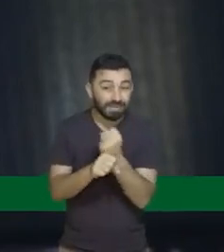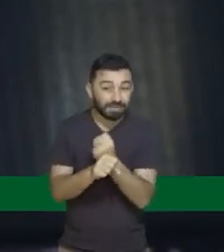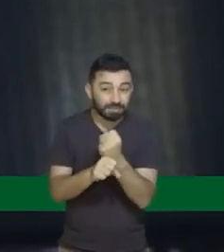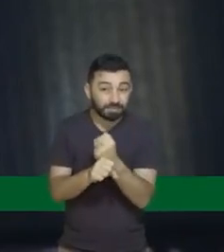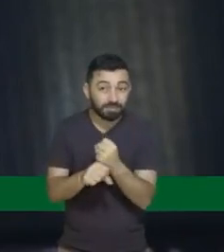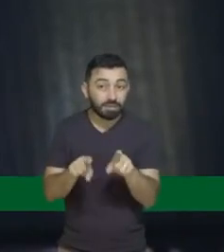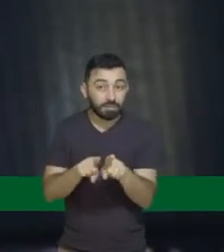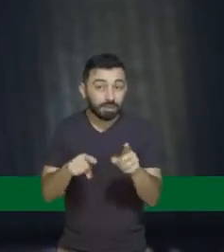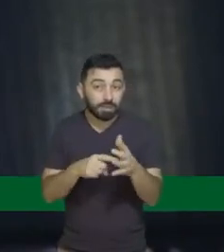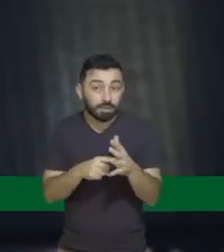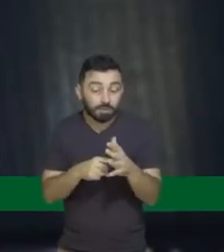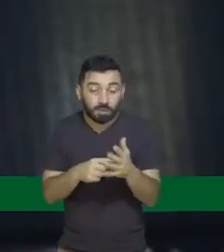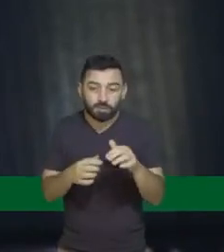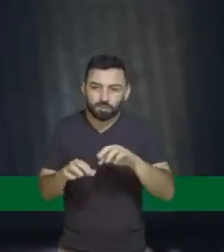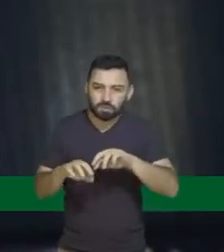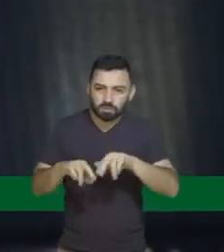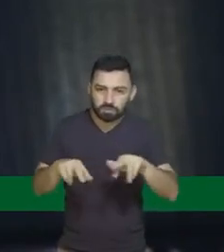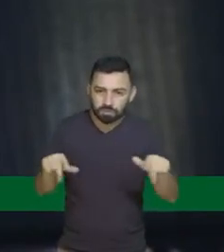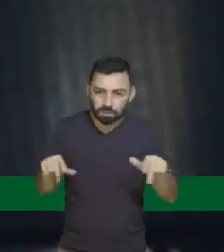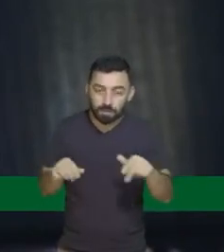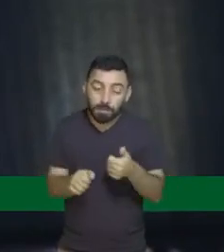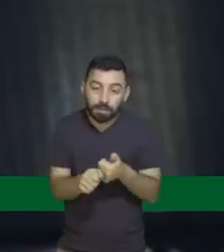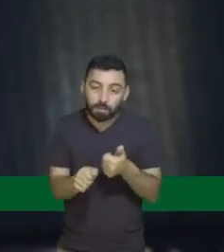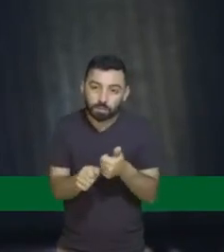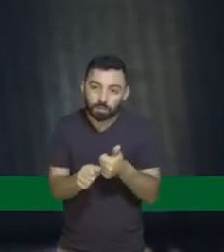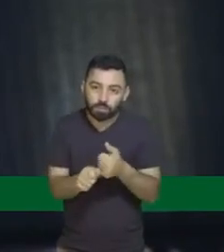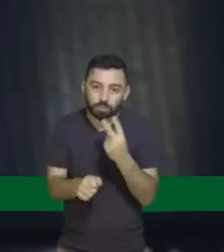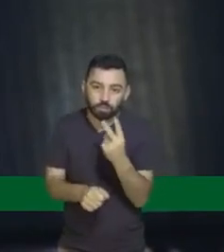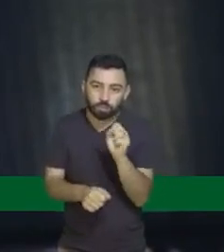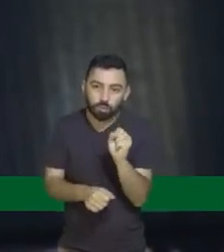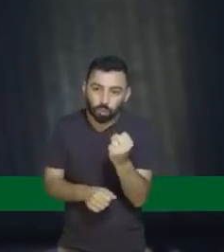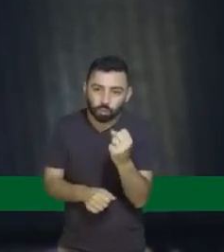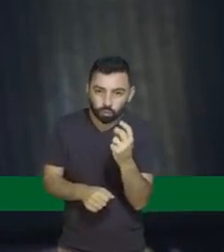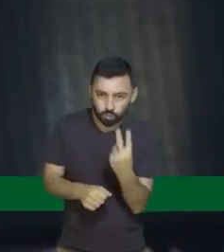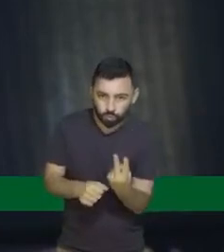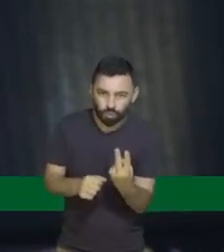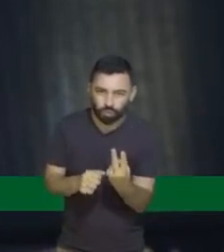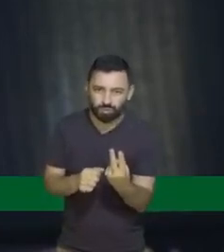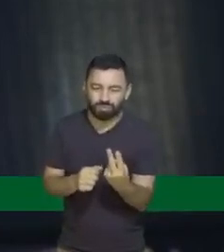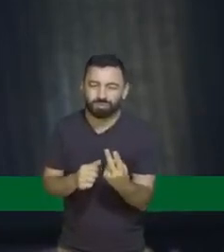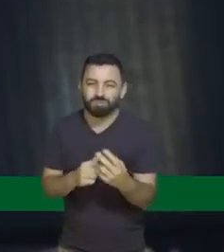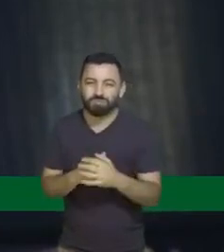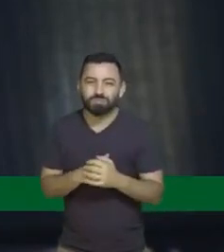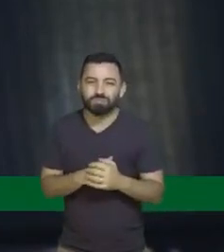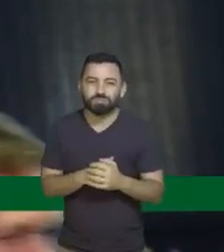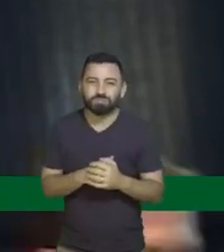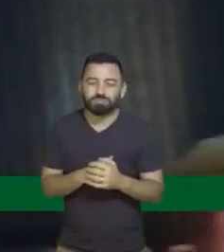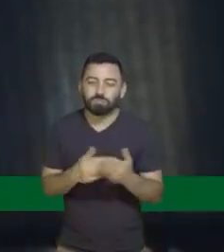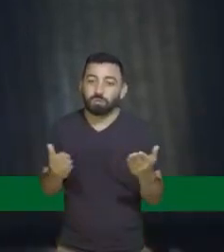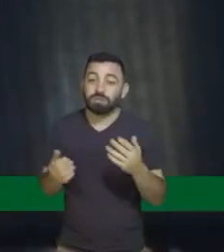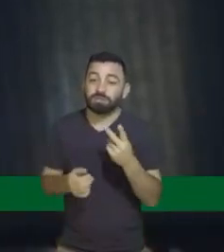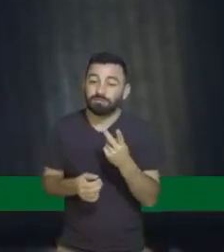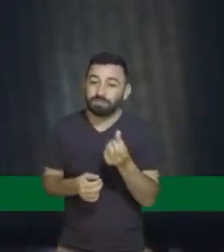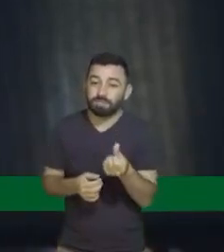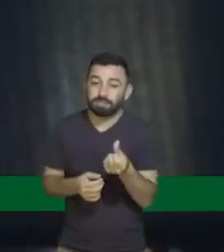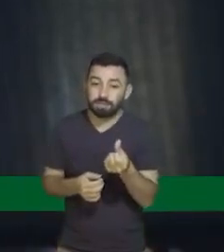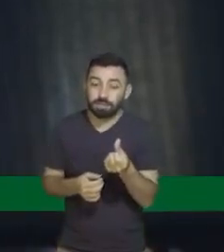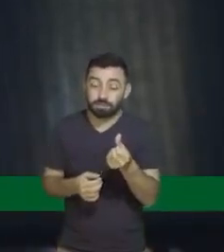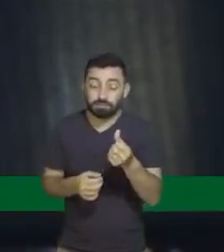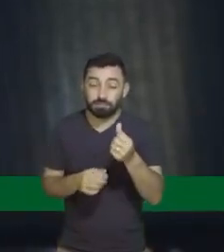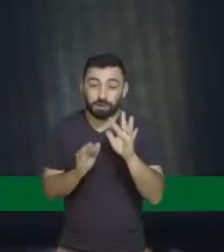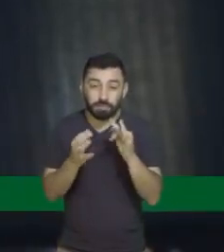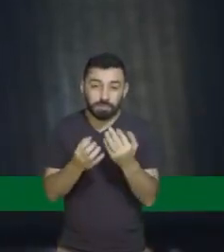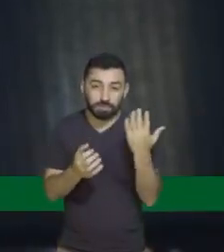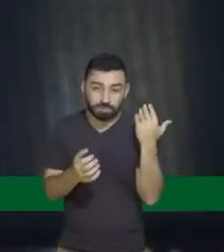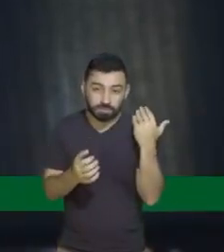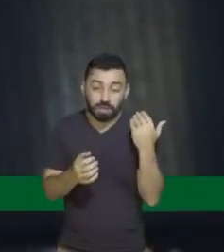nas margens da 282. A gente abriu ali com 26 famílias. Hoje, faz três anos, nós